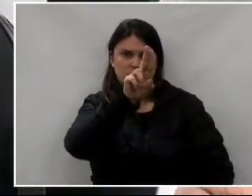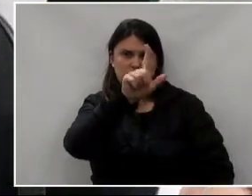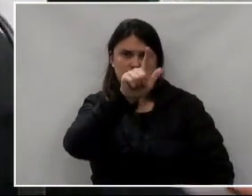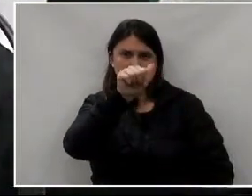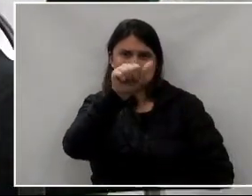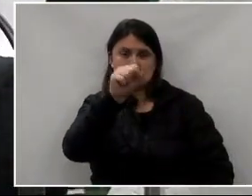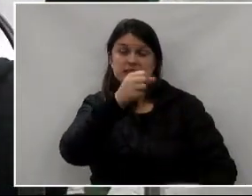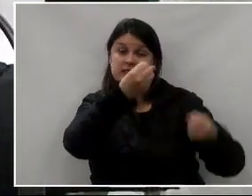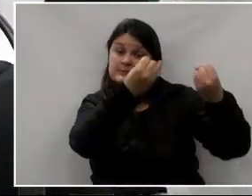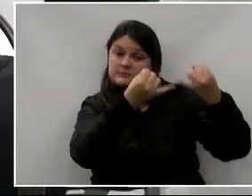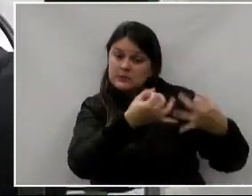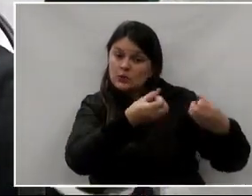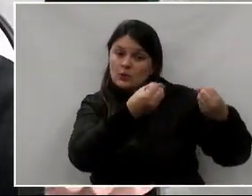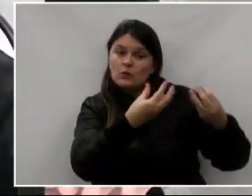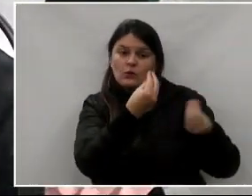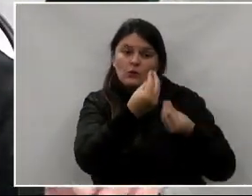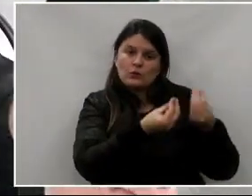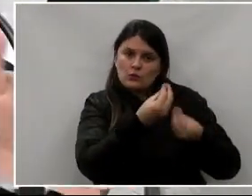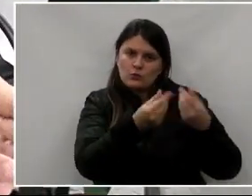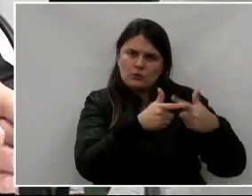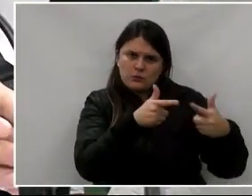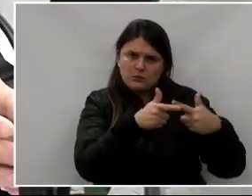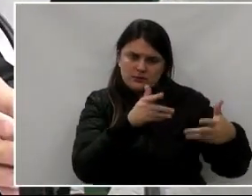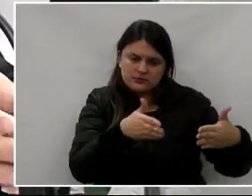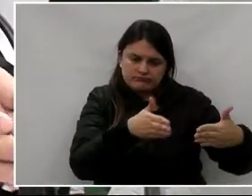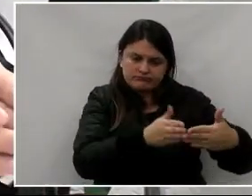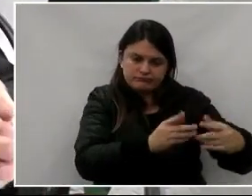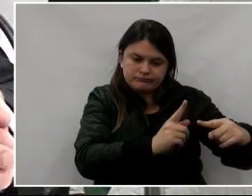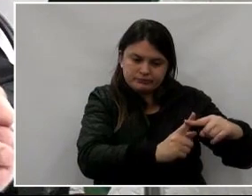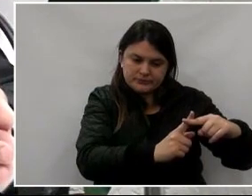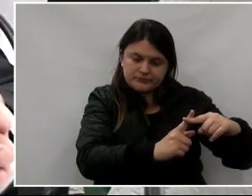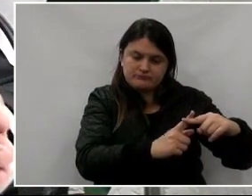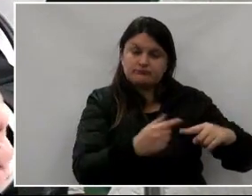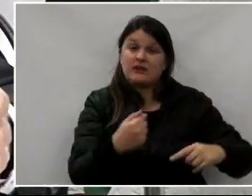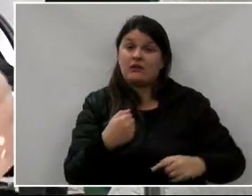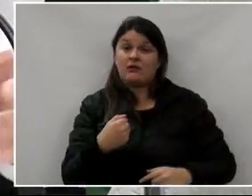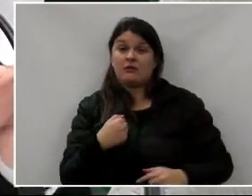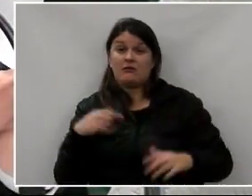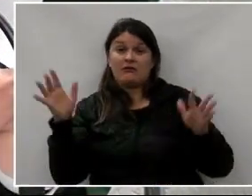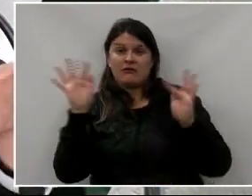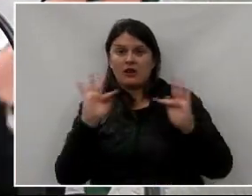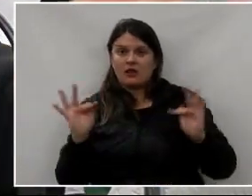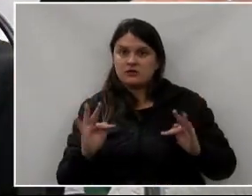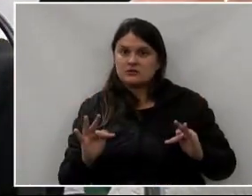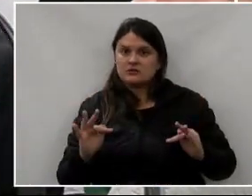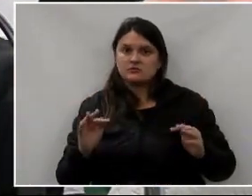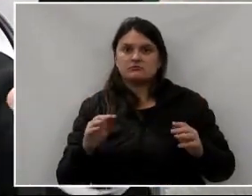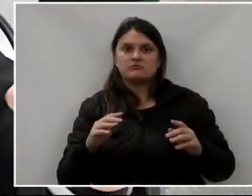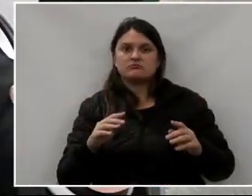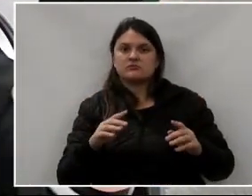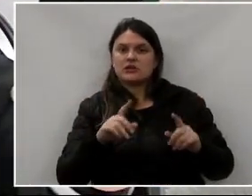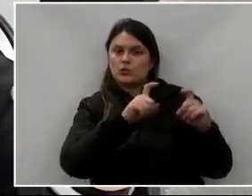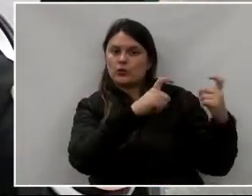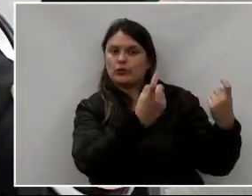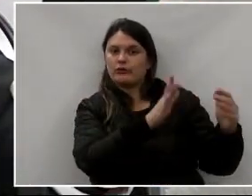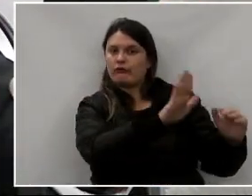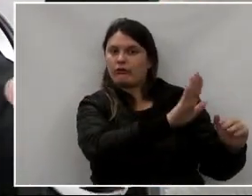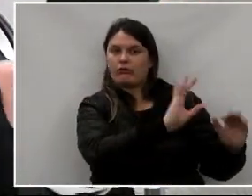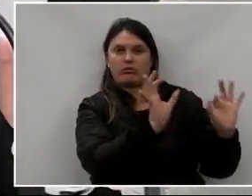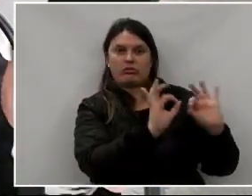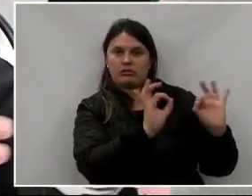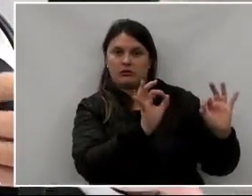esteve lá também nos explicando tudo a respeito. E eu fico contente porque essas reuniões não ficaram somente em reuniões.